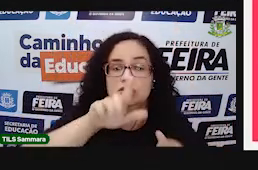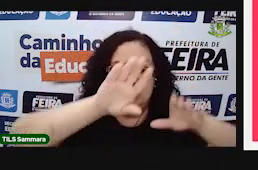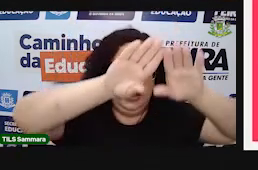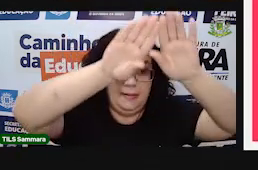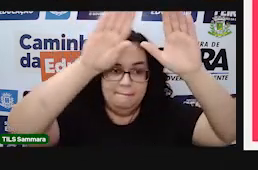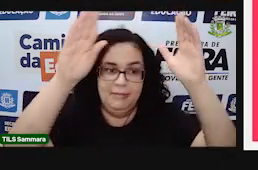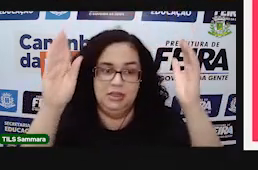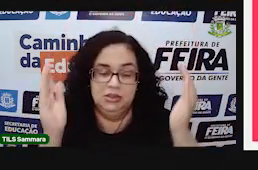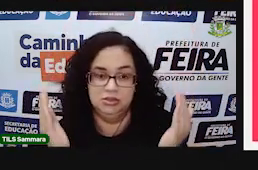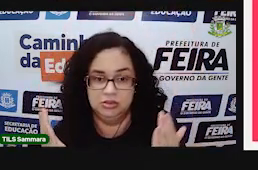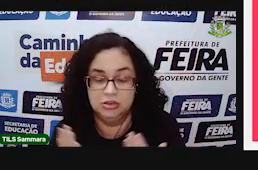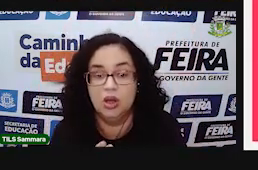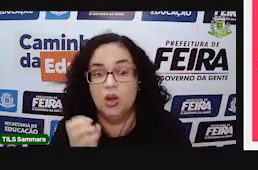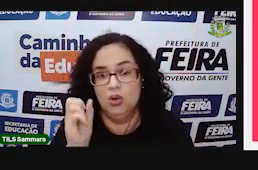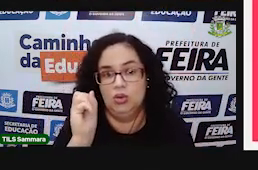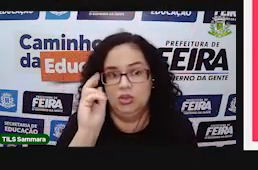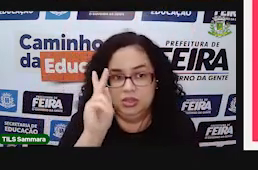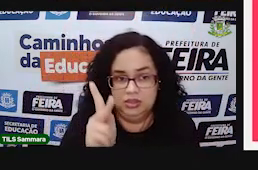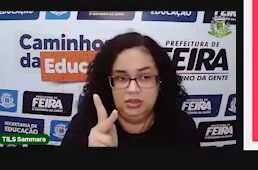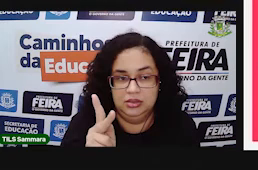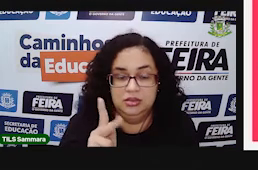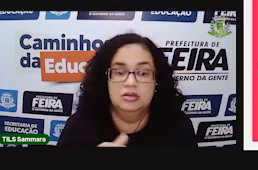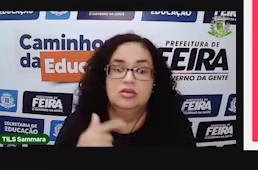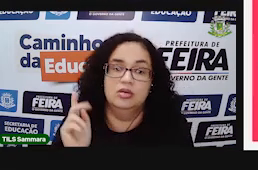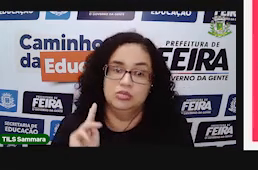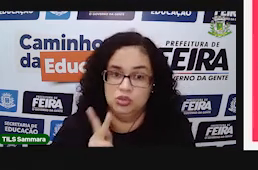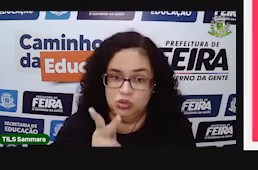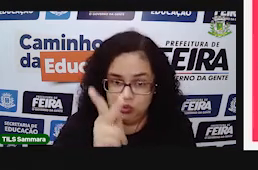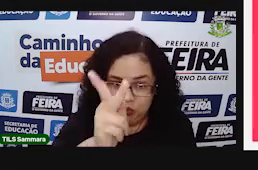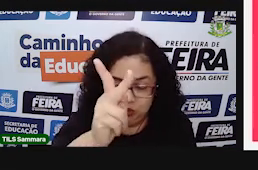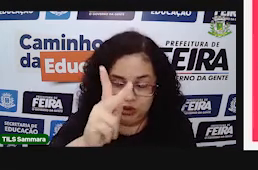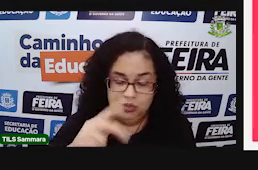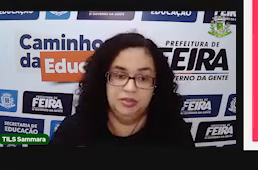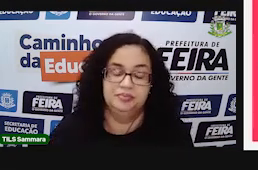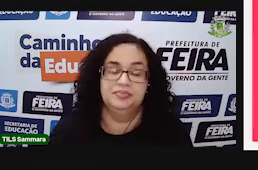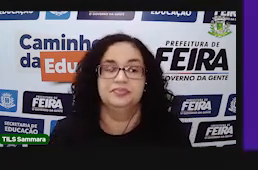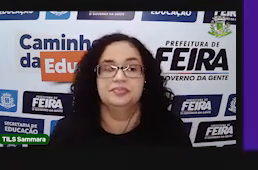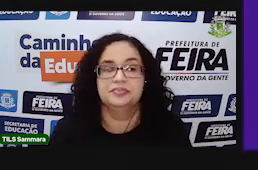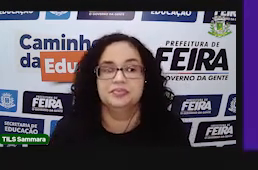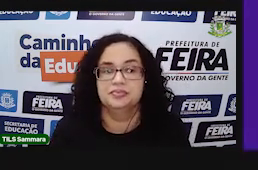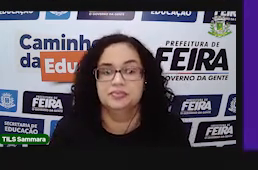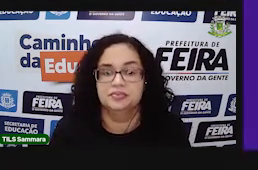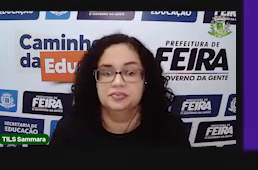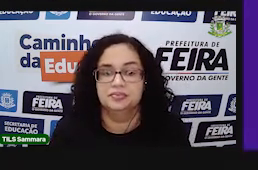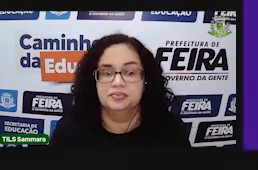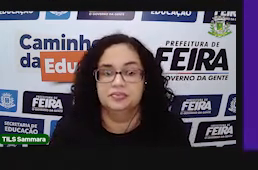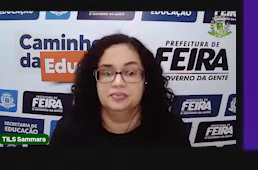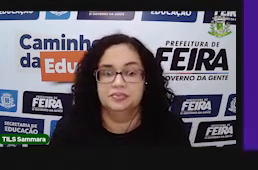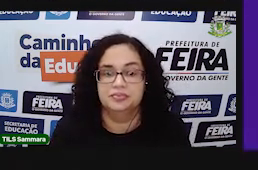prisma não tem partes arredondadas. Tá bom? Vamos avançar.